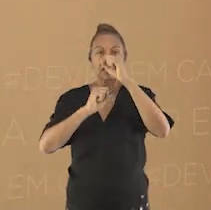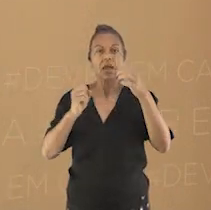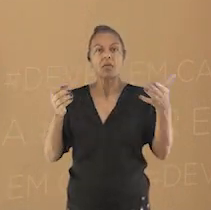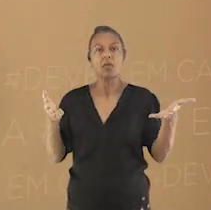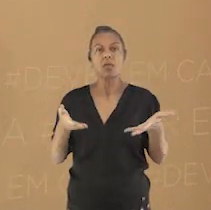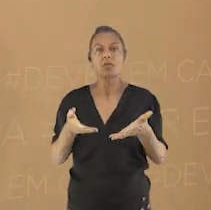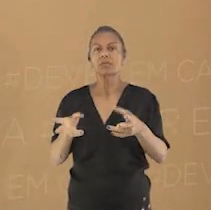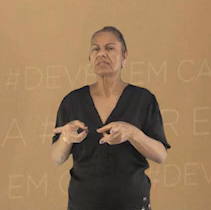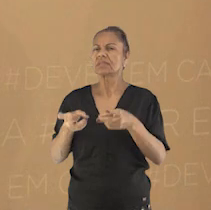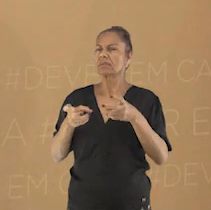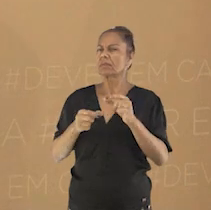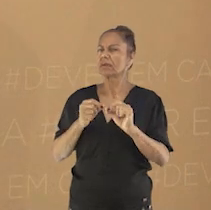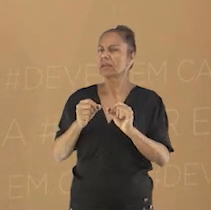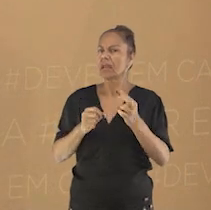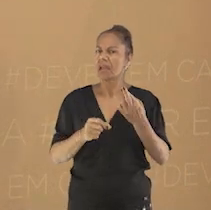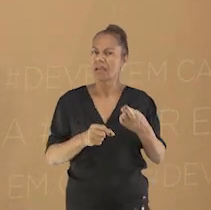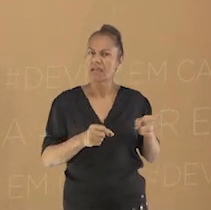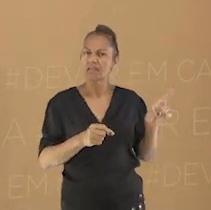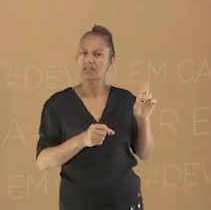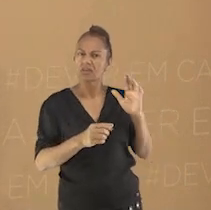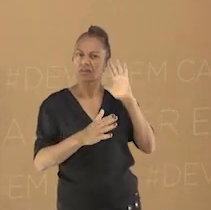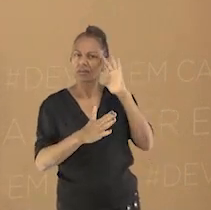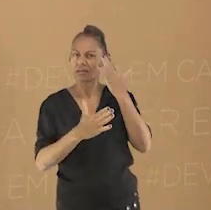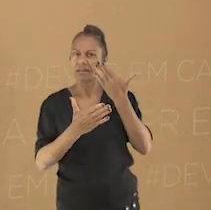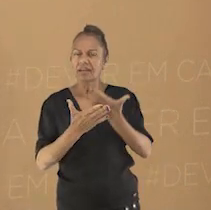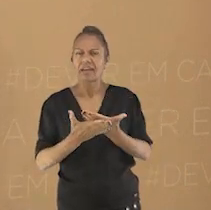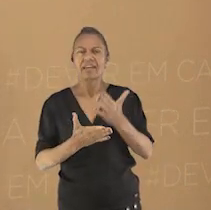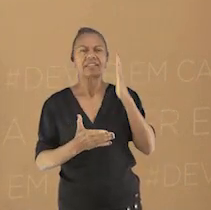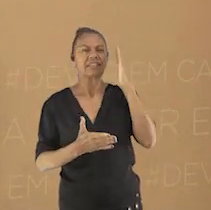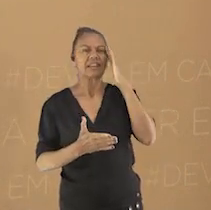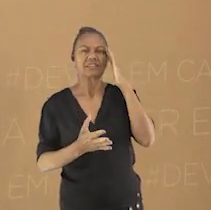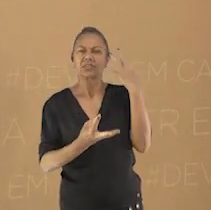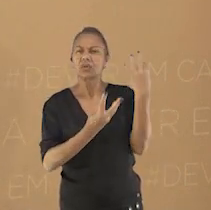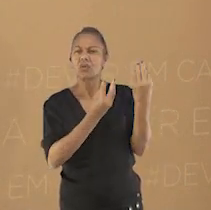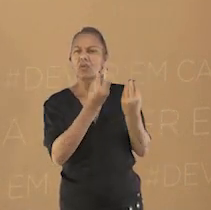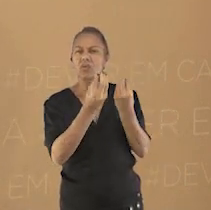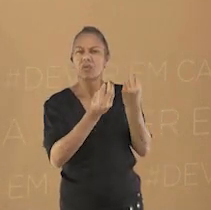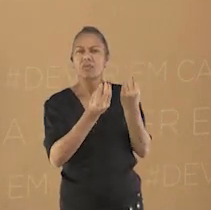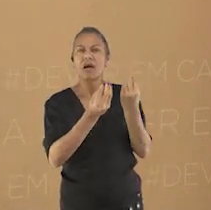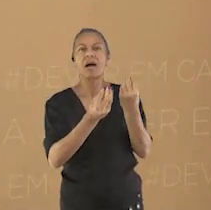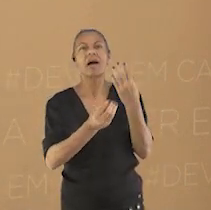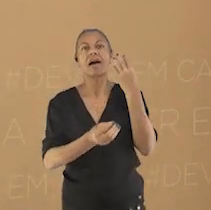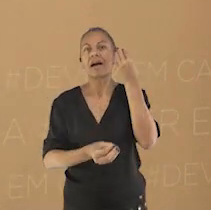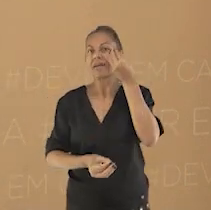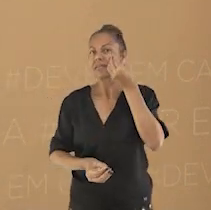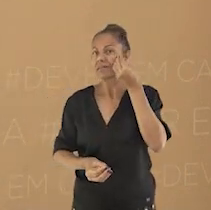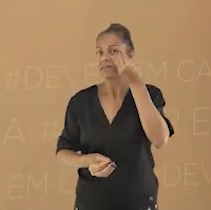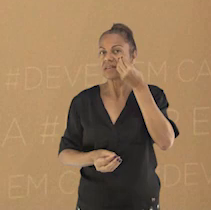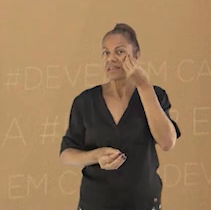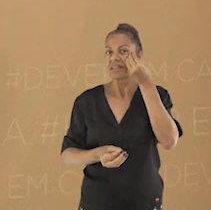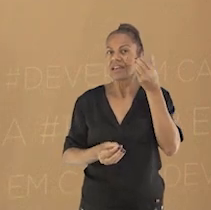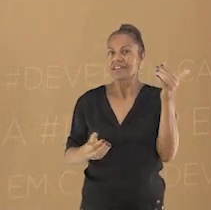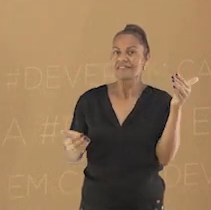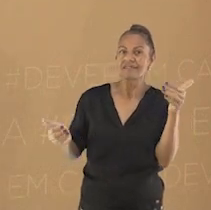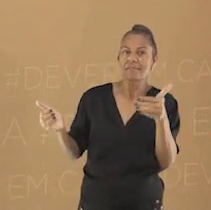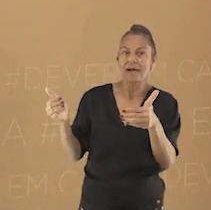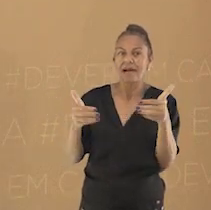afetizado, percebemos que a crença dessa religião só pode ser entendida por meio da experiência